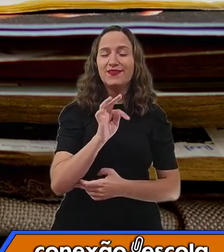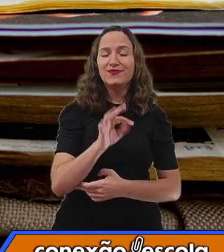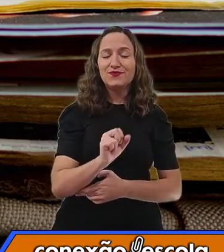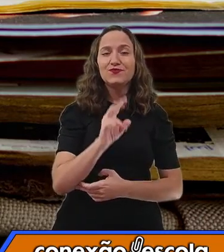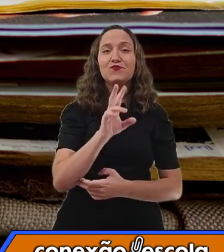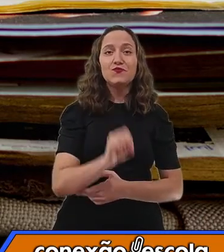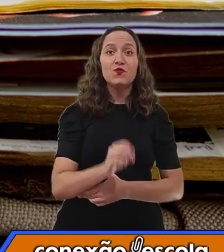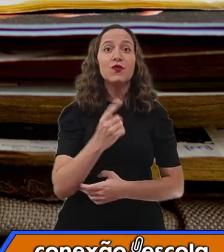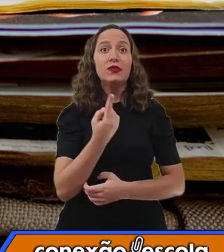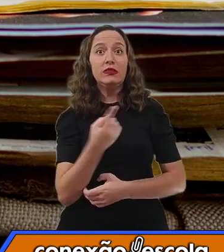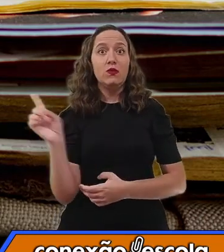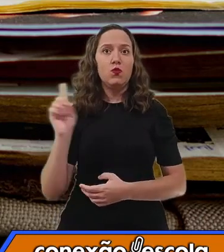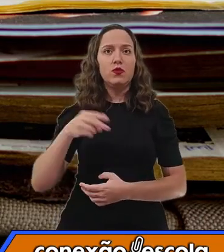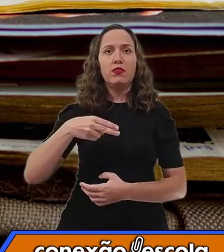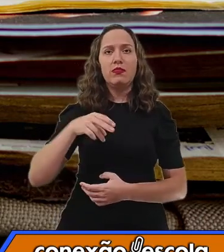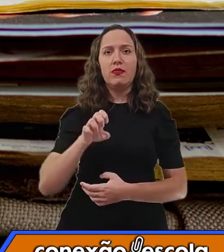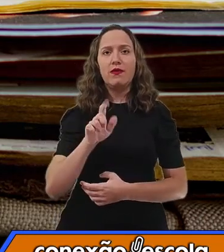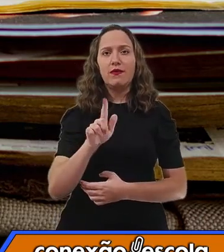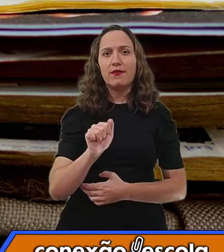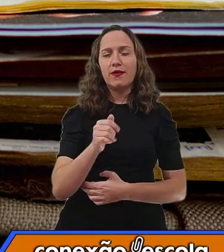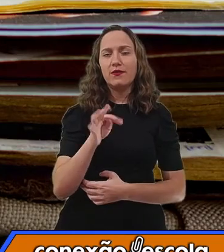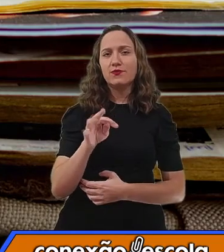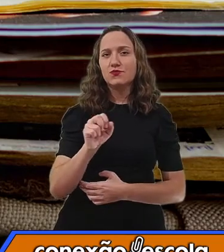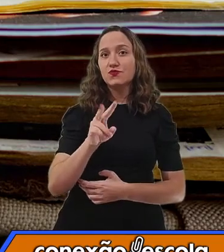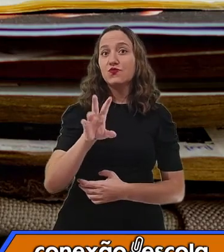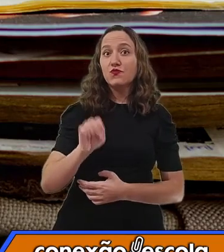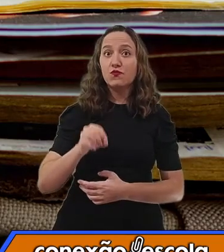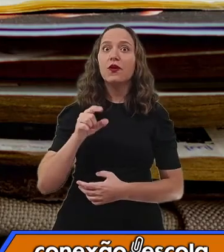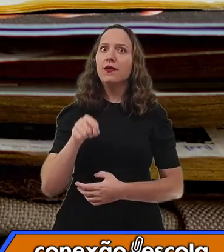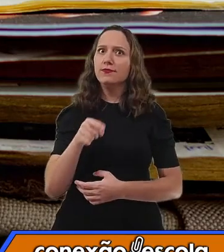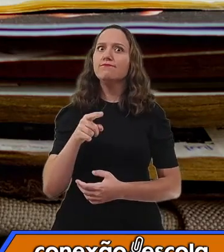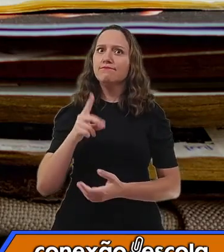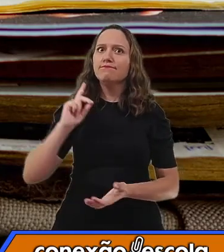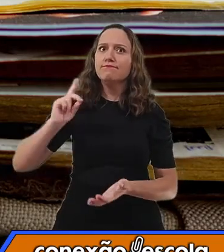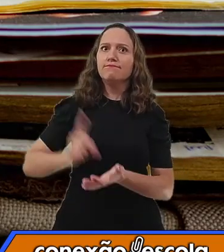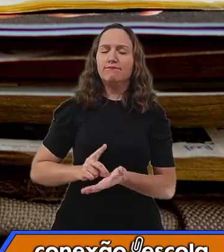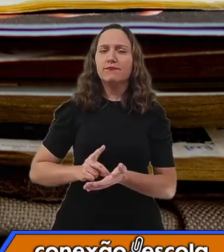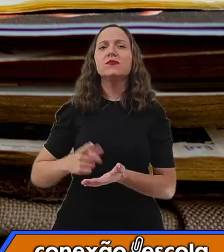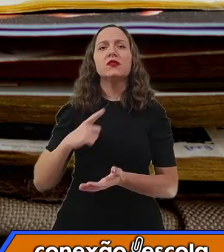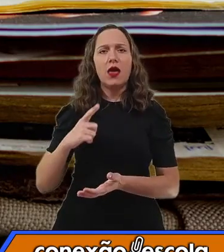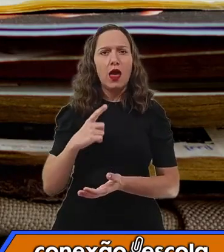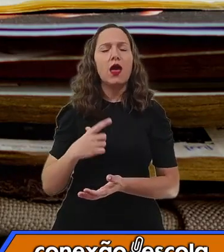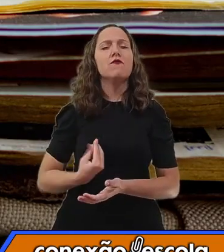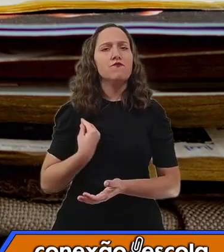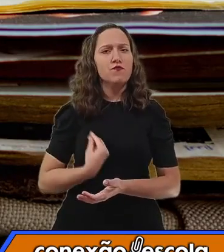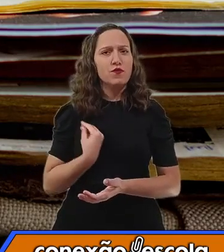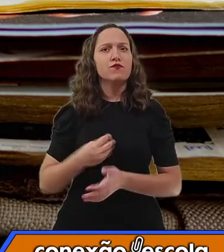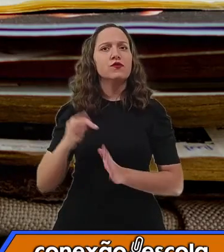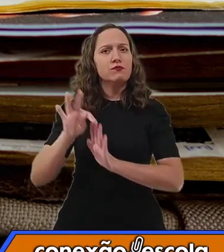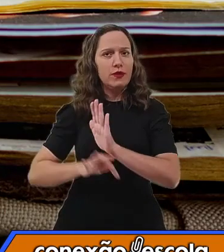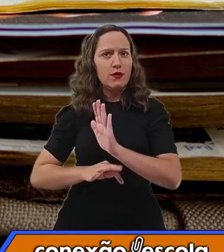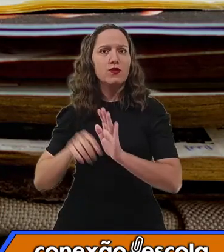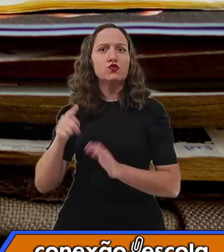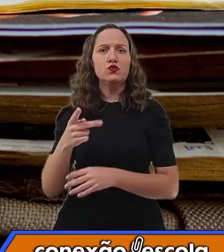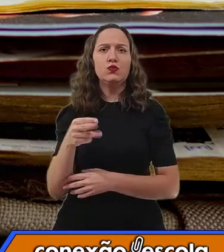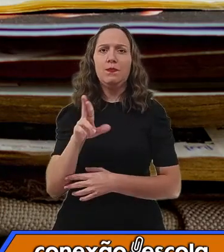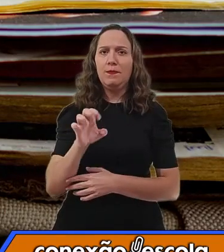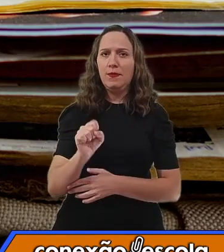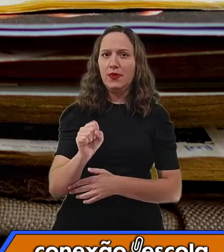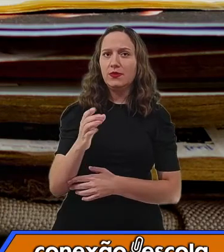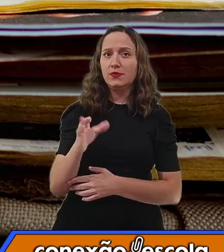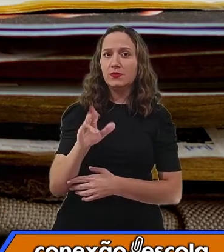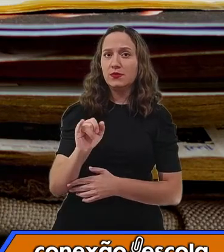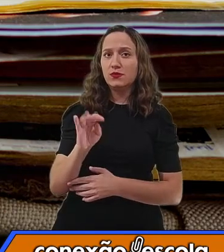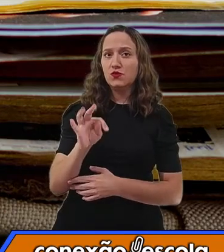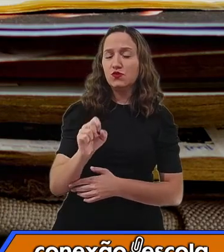tem forte presença nesse tipo de texto prescritivo. Certinho? Então, tá bom. Já que está